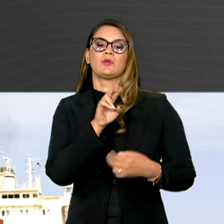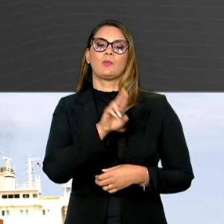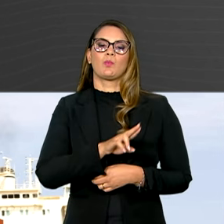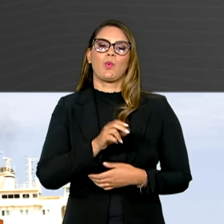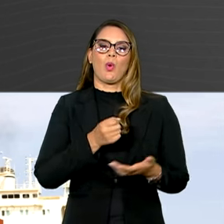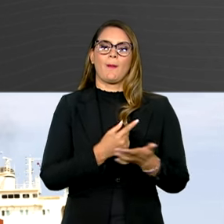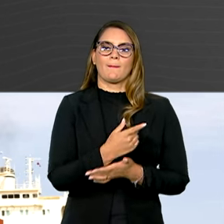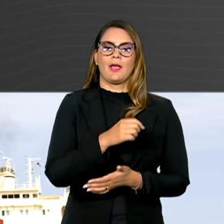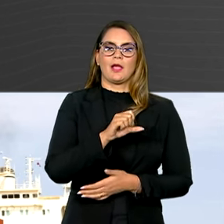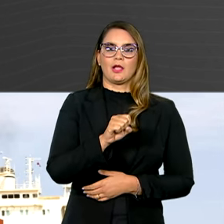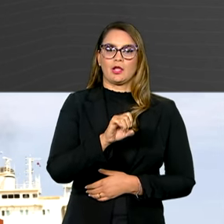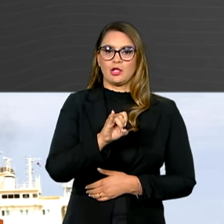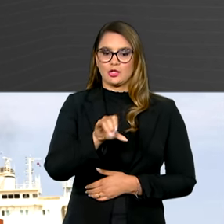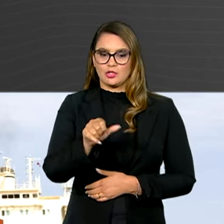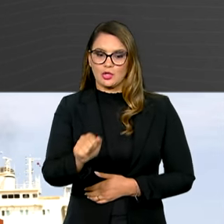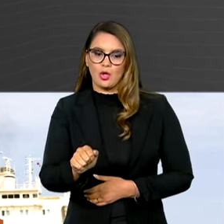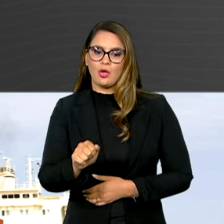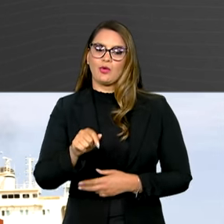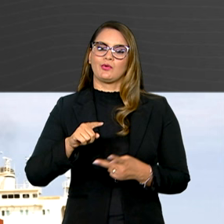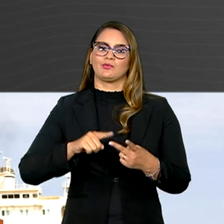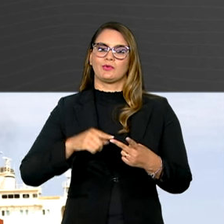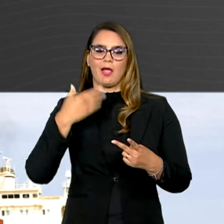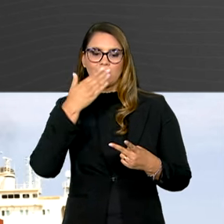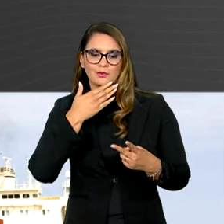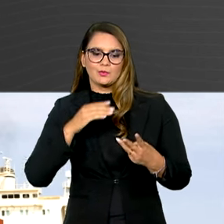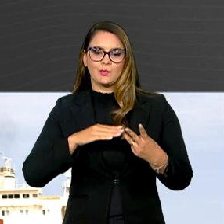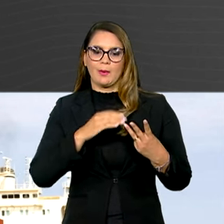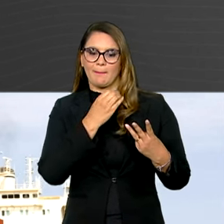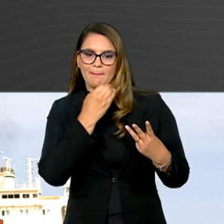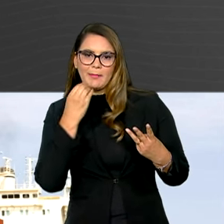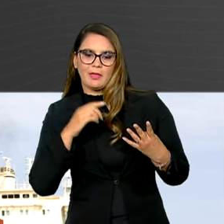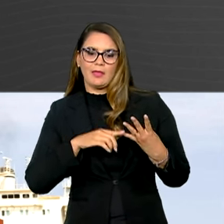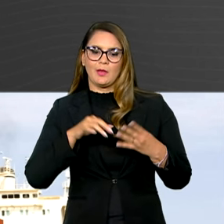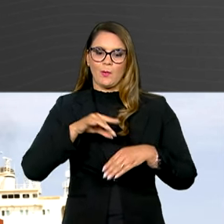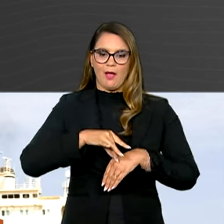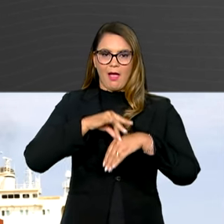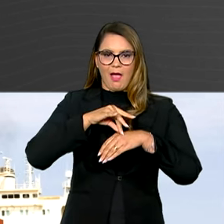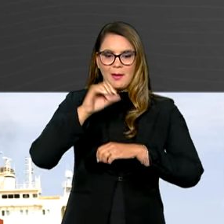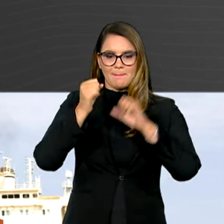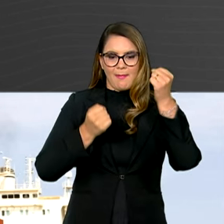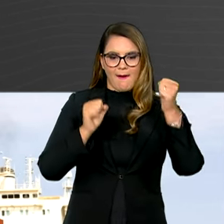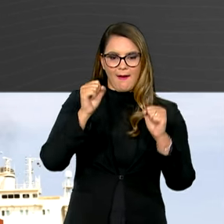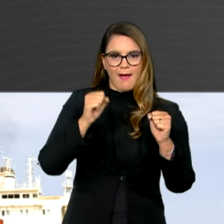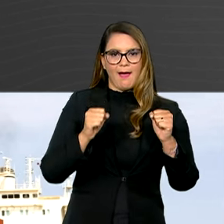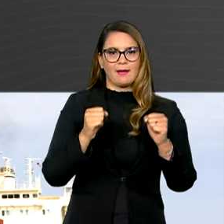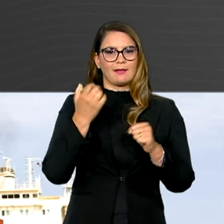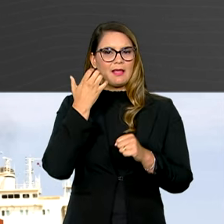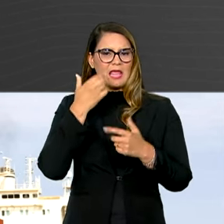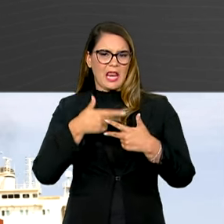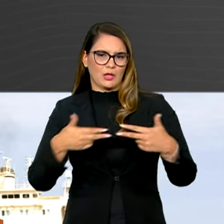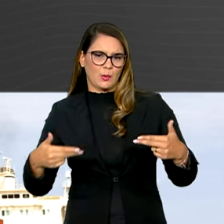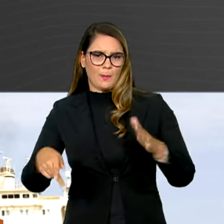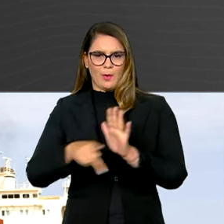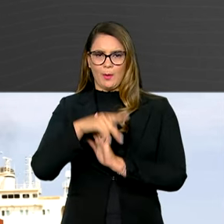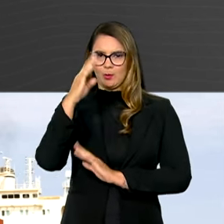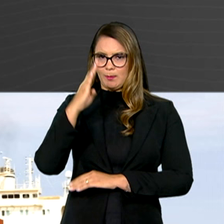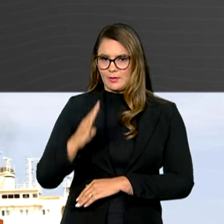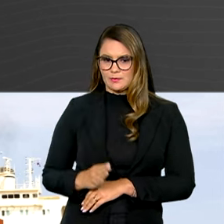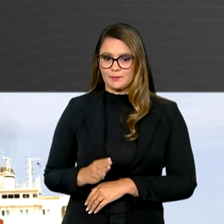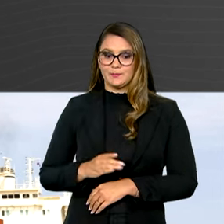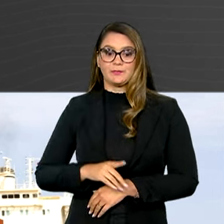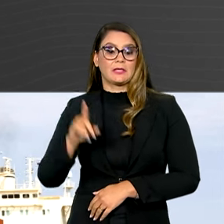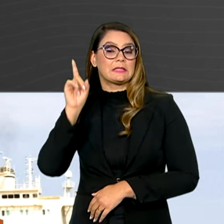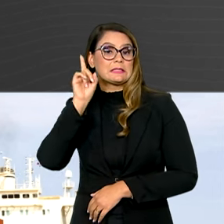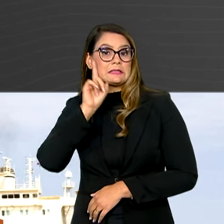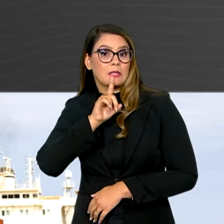soja, açúcar, milho, carnes, máquinas para mineração e aparelhos elétricos brasileiros. Os Estados Unidos,